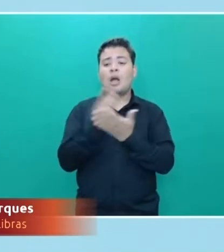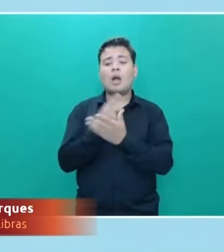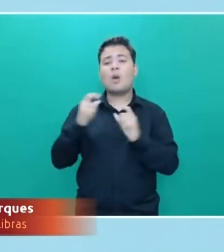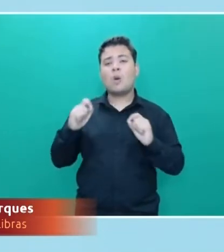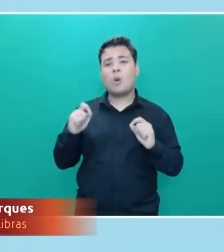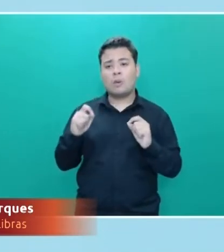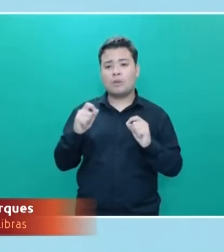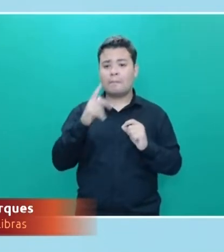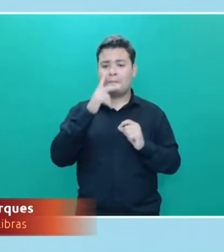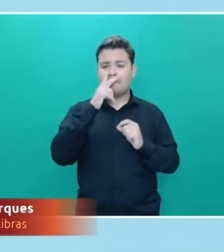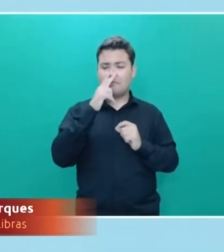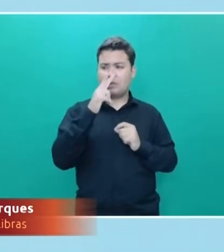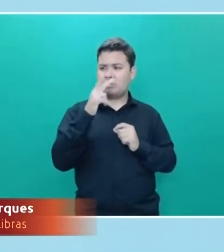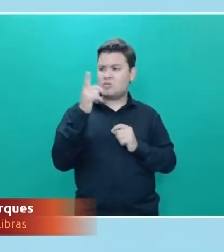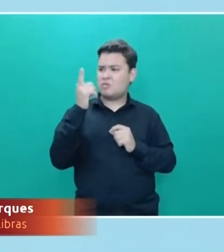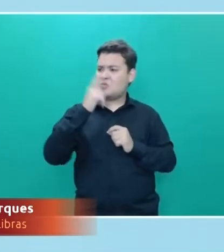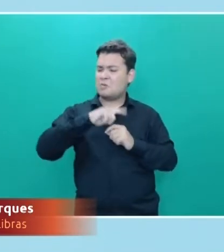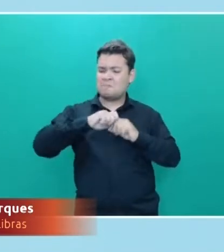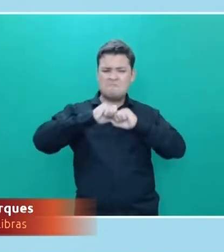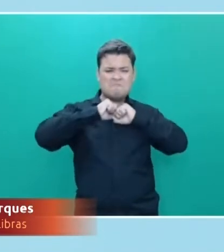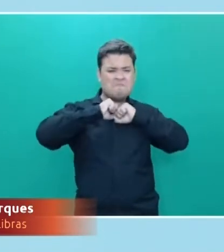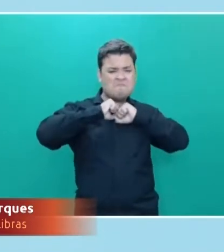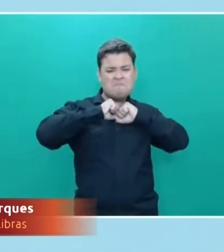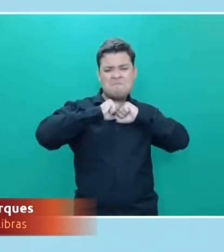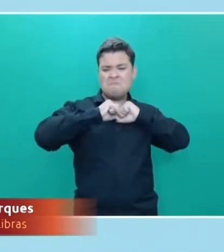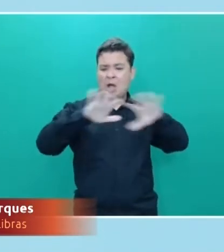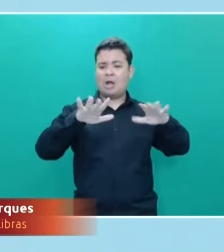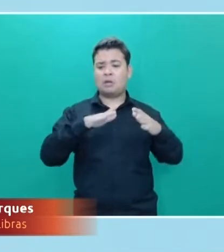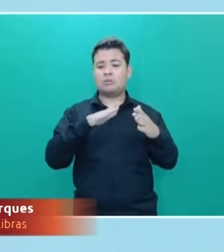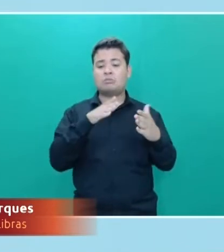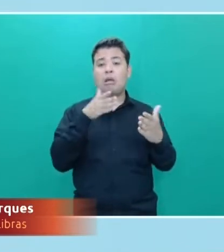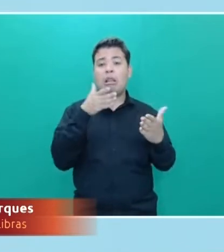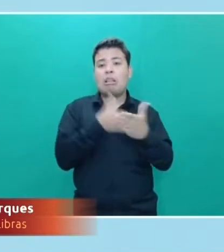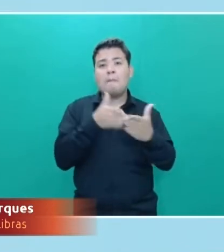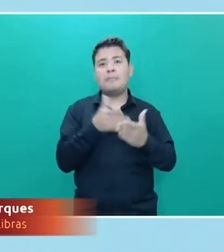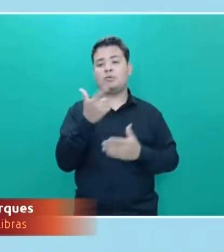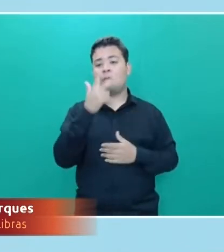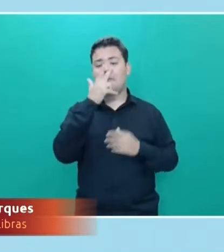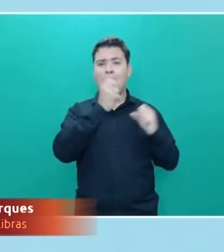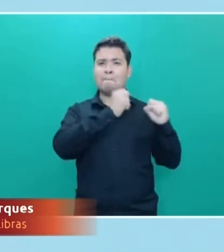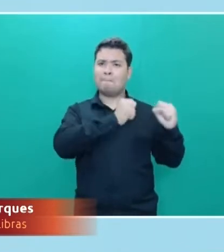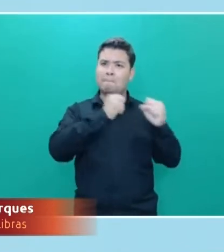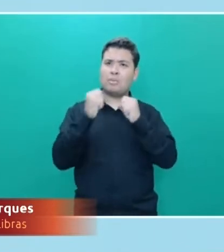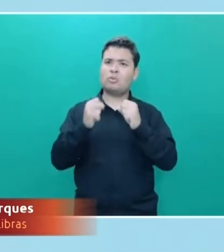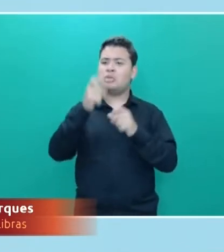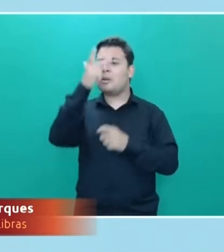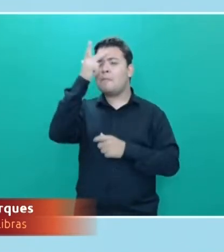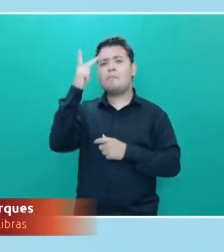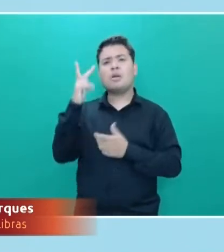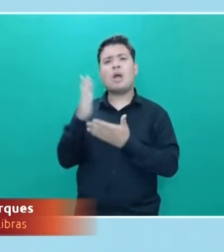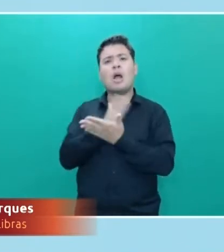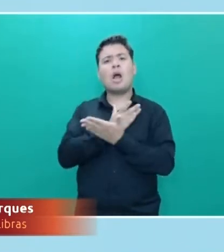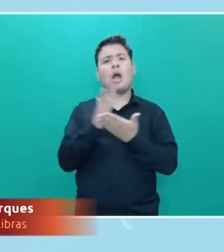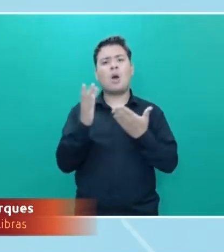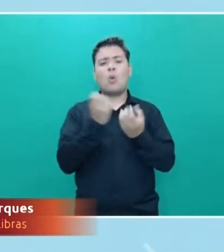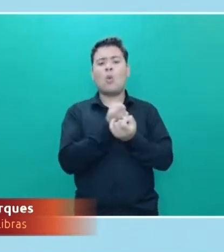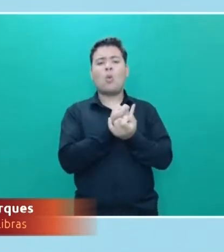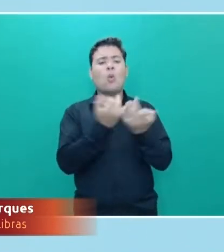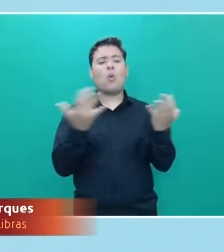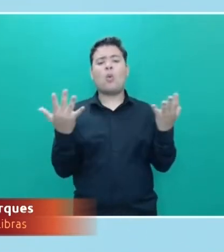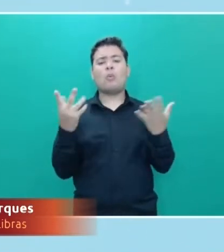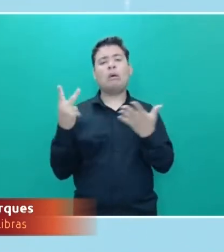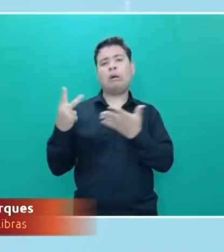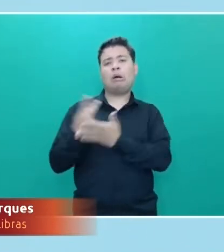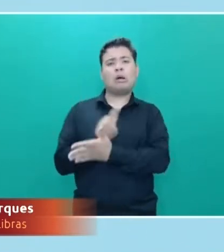ilimitado a algumas pessoas que acabam por